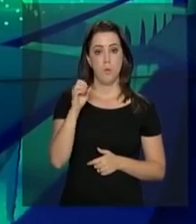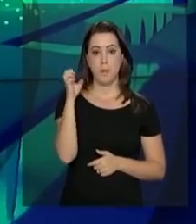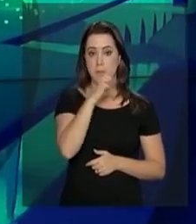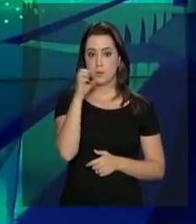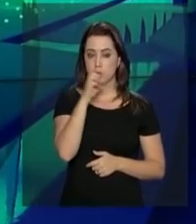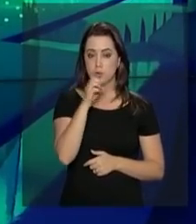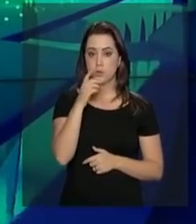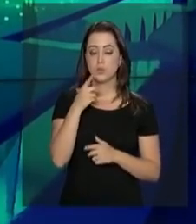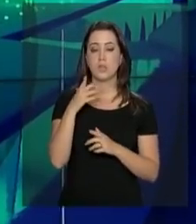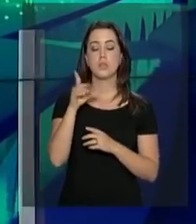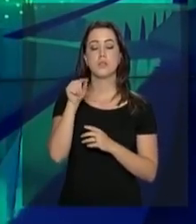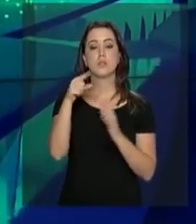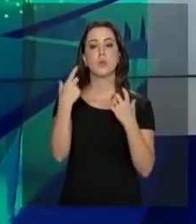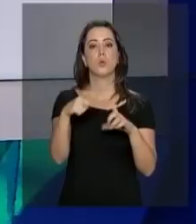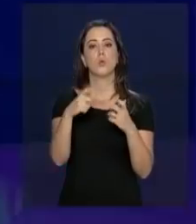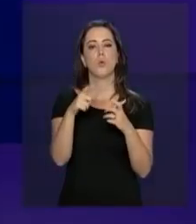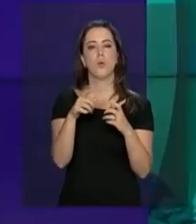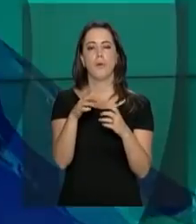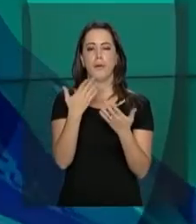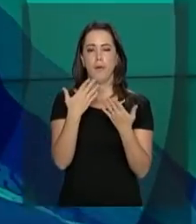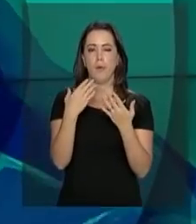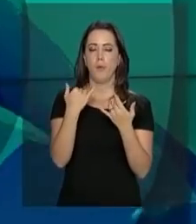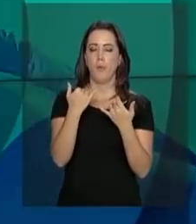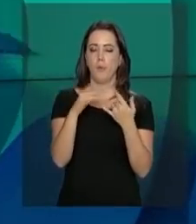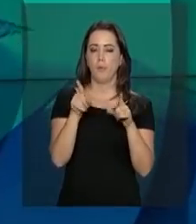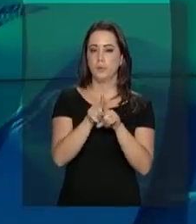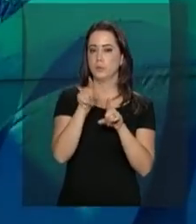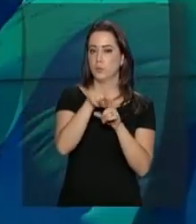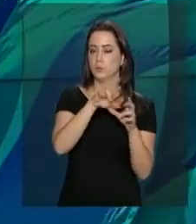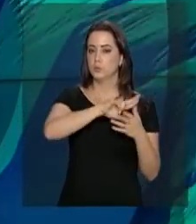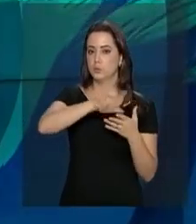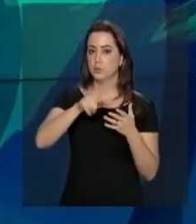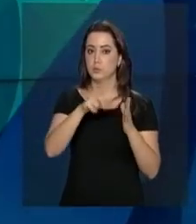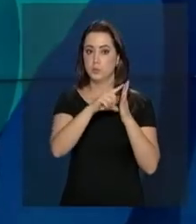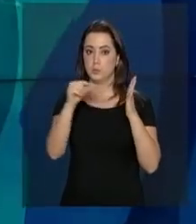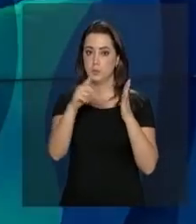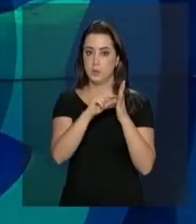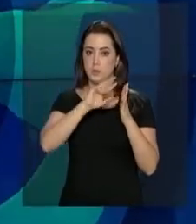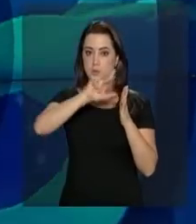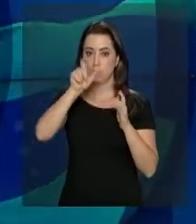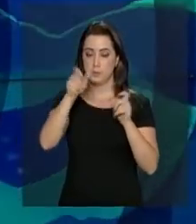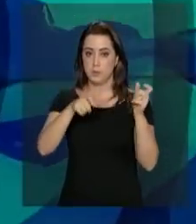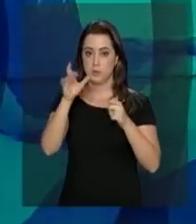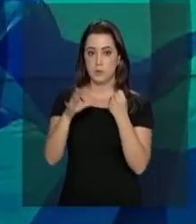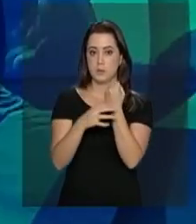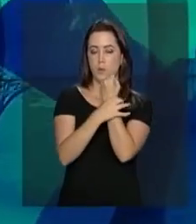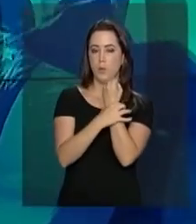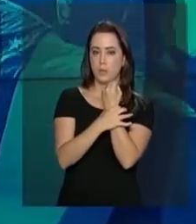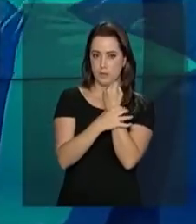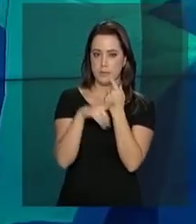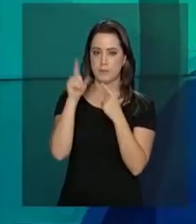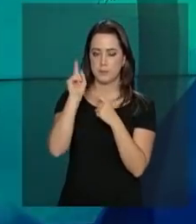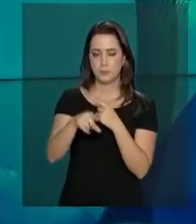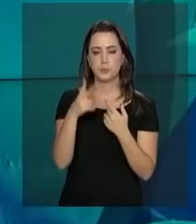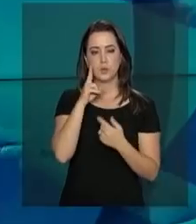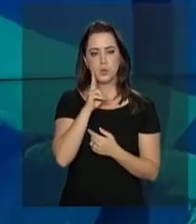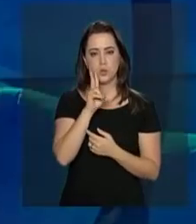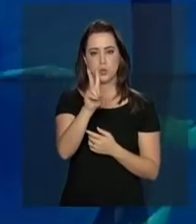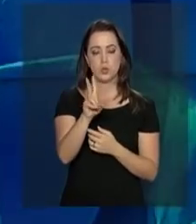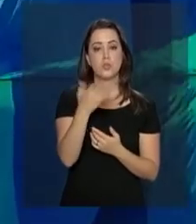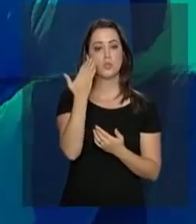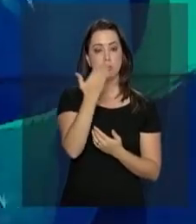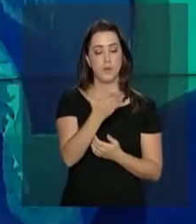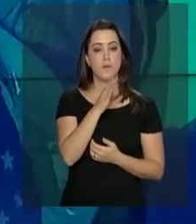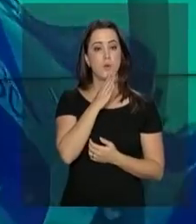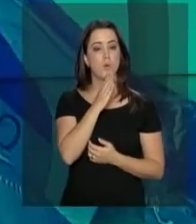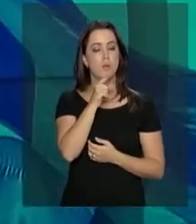emergência no Palácio do Planalto com a participação de vários agentes da segurança nacional. Na reportagem de Pablo Mundim, nós vamos conhecer um pouco